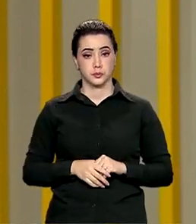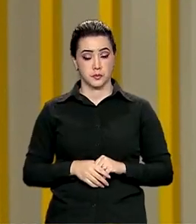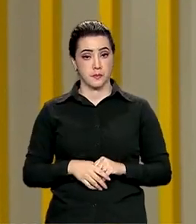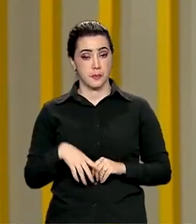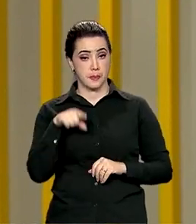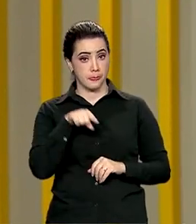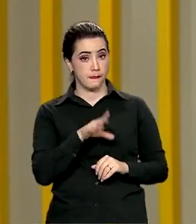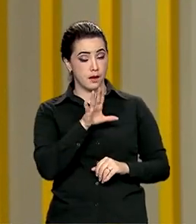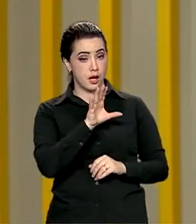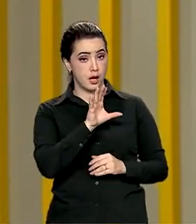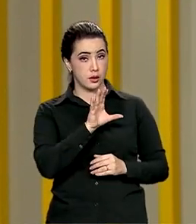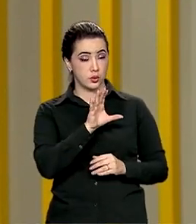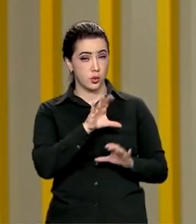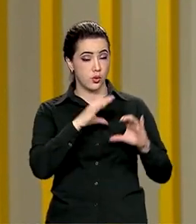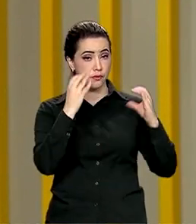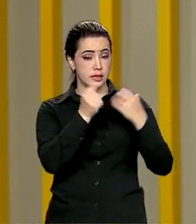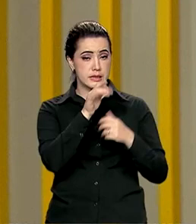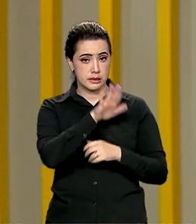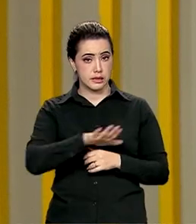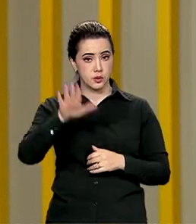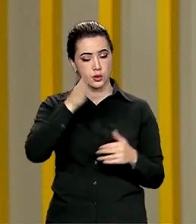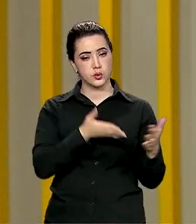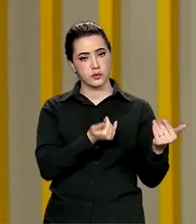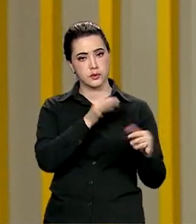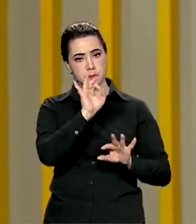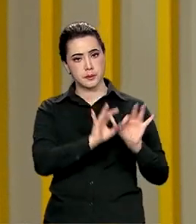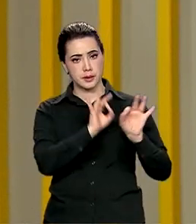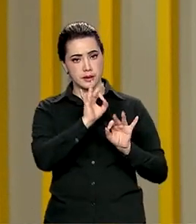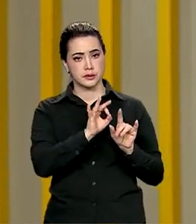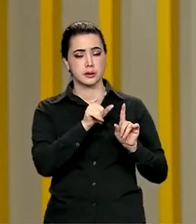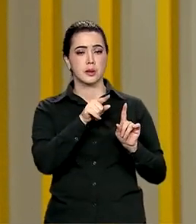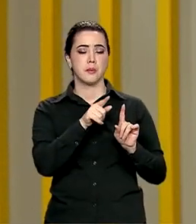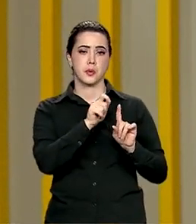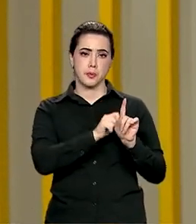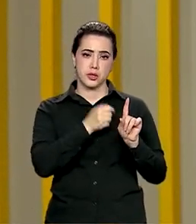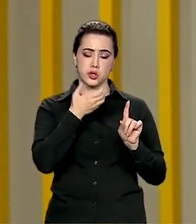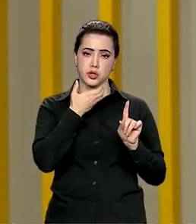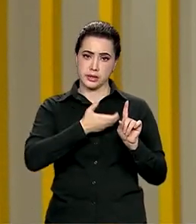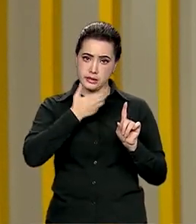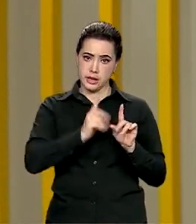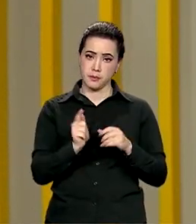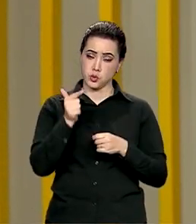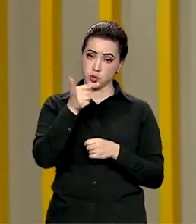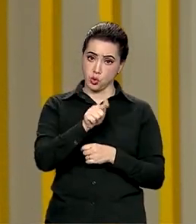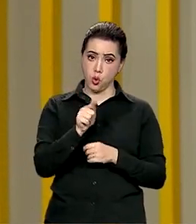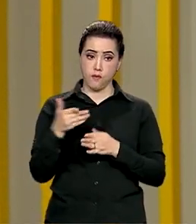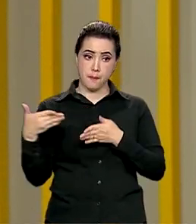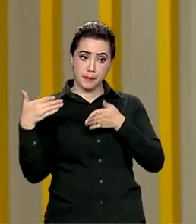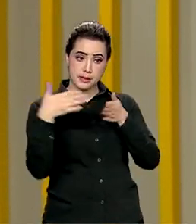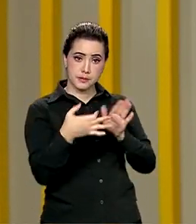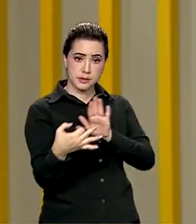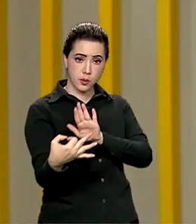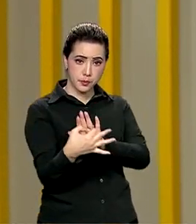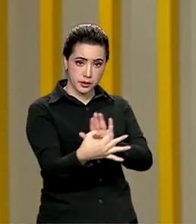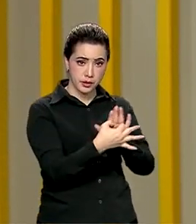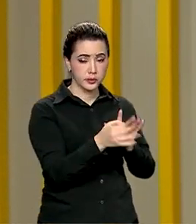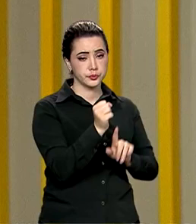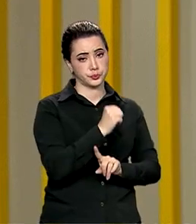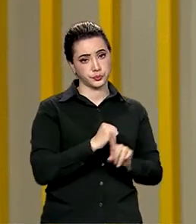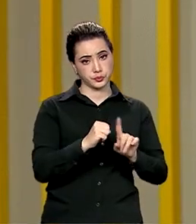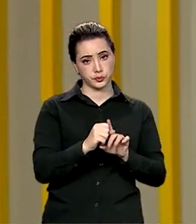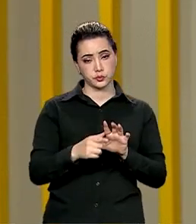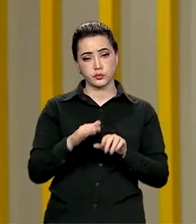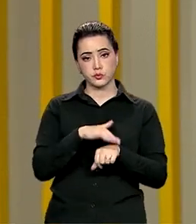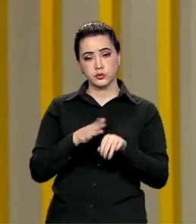Conferência Nacional da Juventude, que está sendo preparada para dezembro, retoma a participação social. Sobre esse assunto, eu conversei